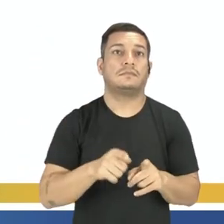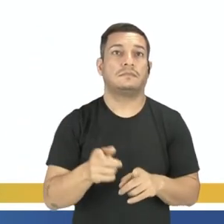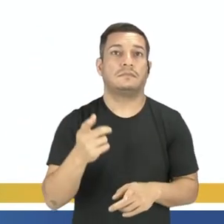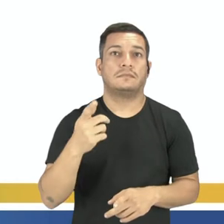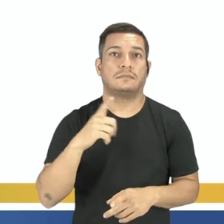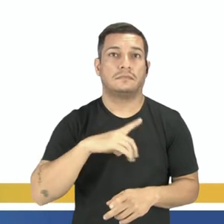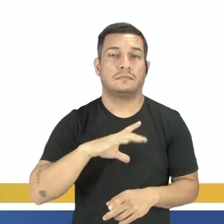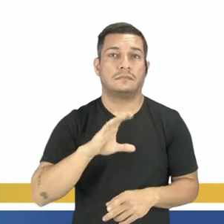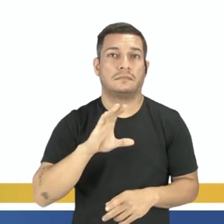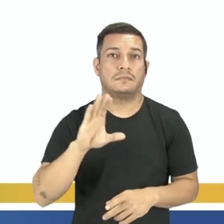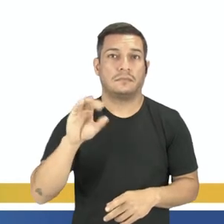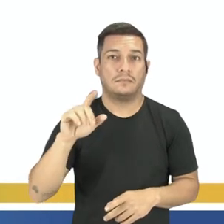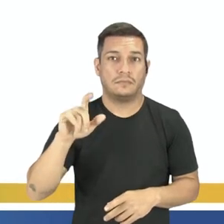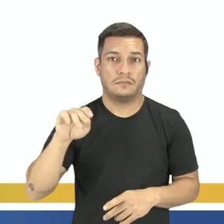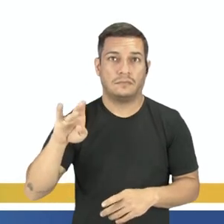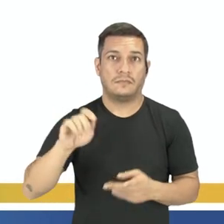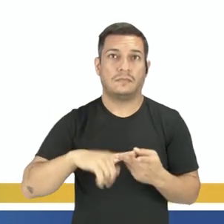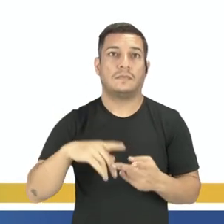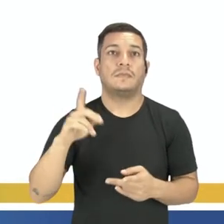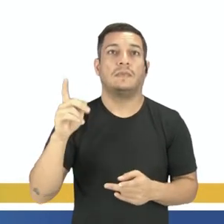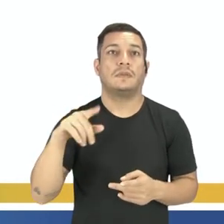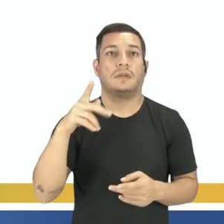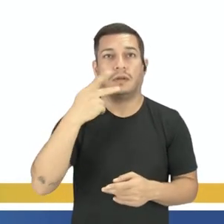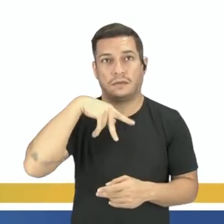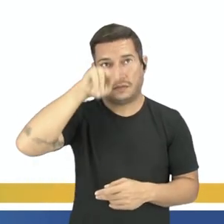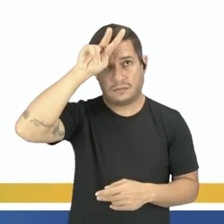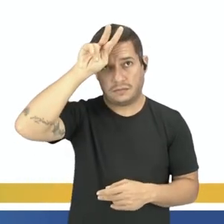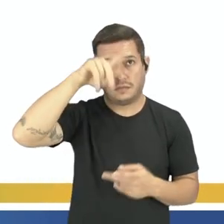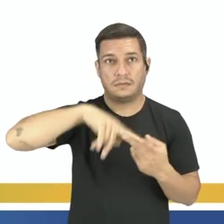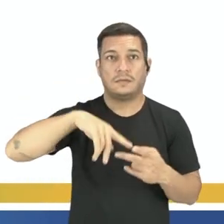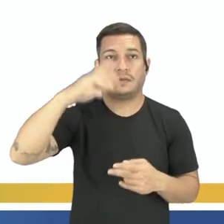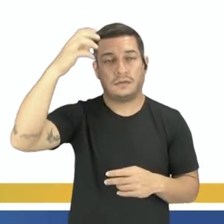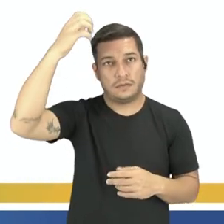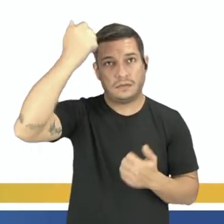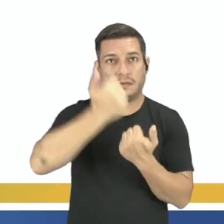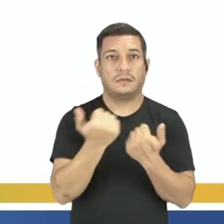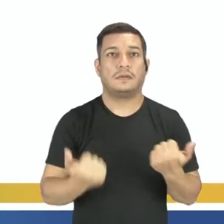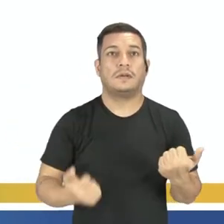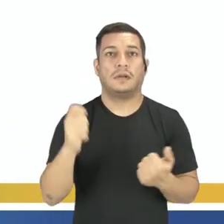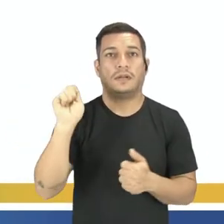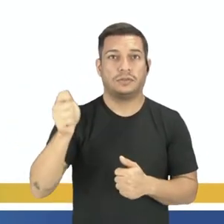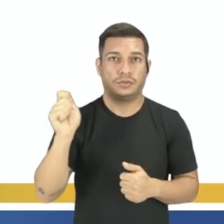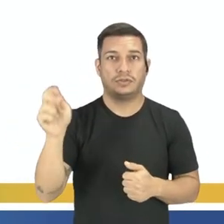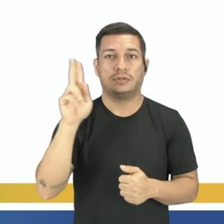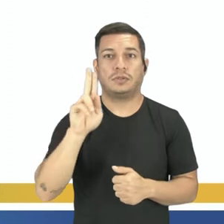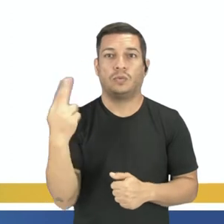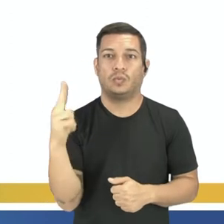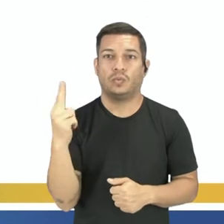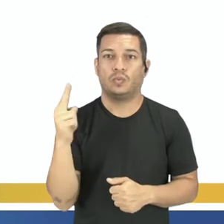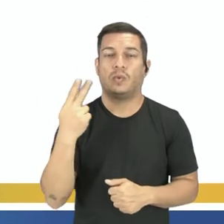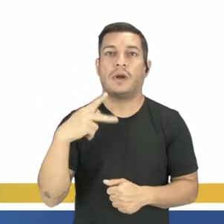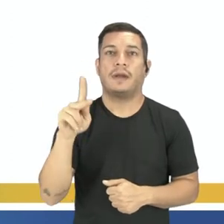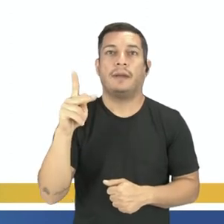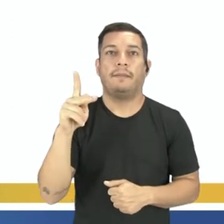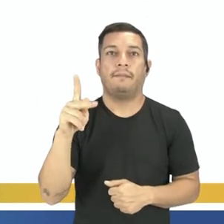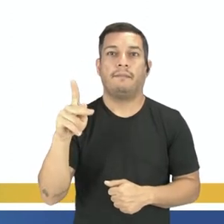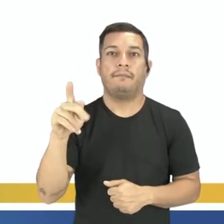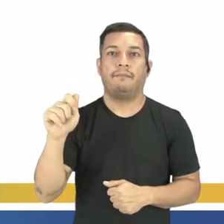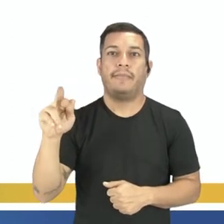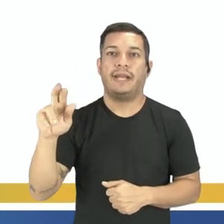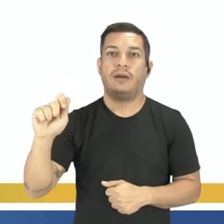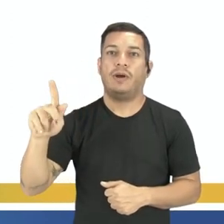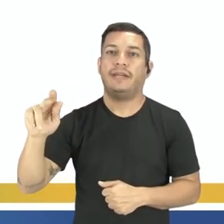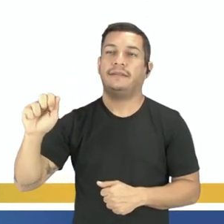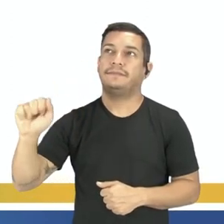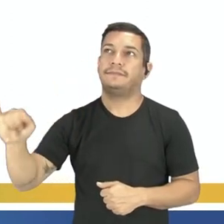Vicerreino do Peru, atual Peru. Vicerreino do Prato, atual Argentina, Uruguai e Paraguai. Então, são regiões reconhecidas até hoje,